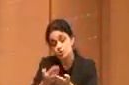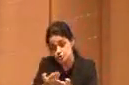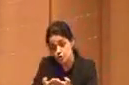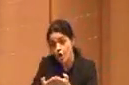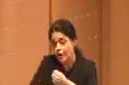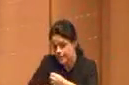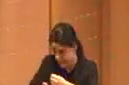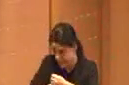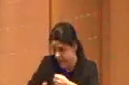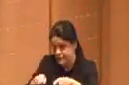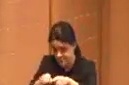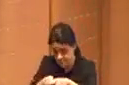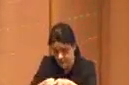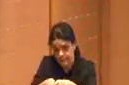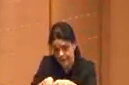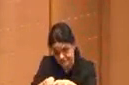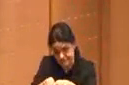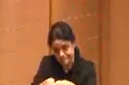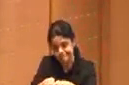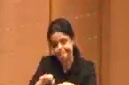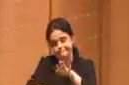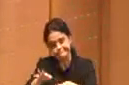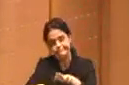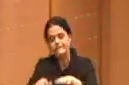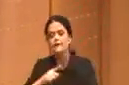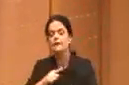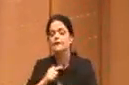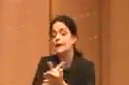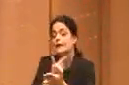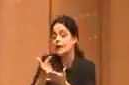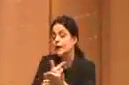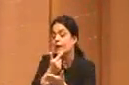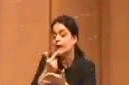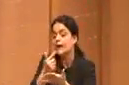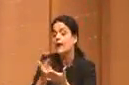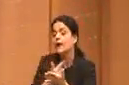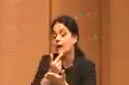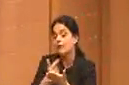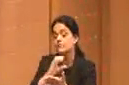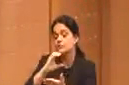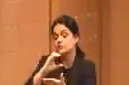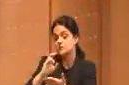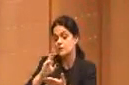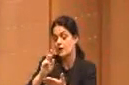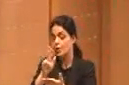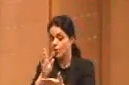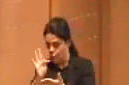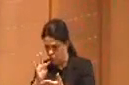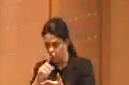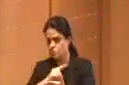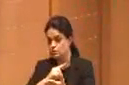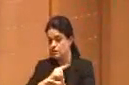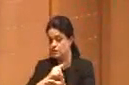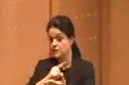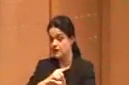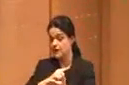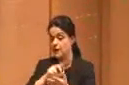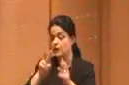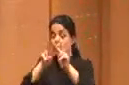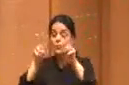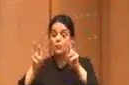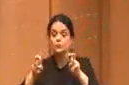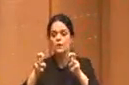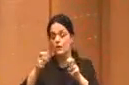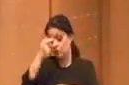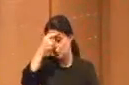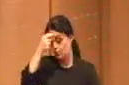formos dar para ela. Nesse mês tem a revista Cult sobre o dilema da inteligência artificial. É um dossiê organizado pela